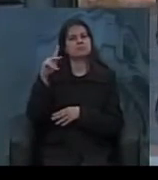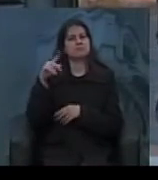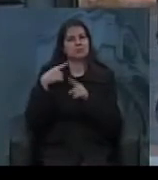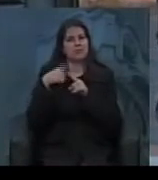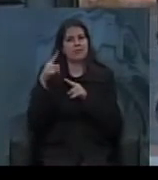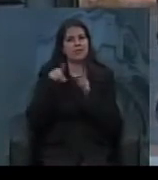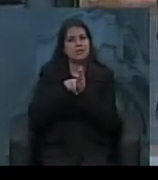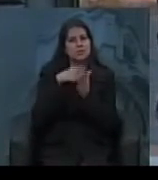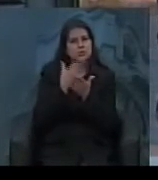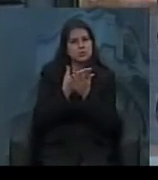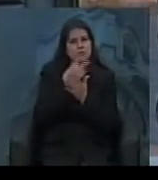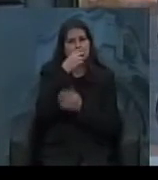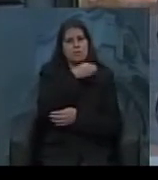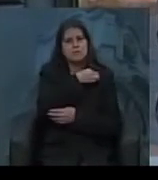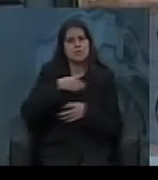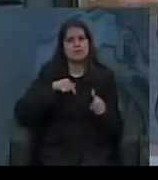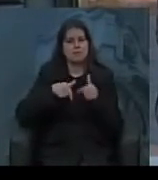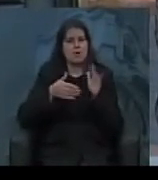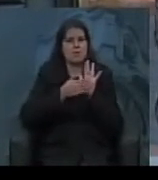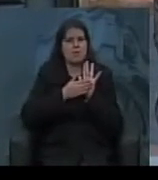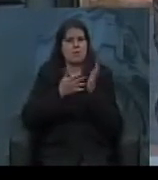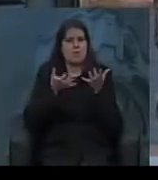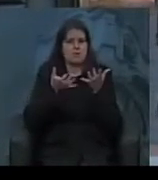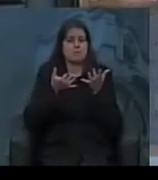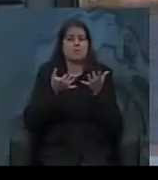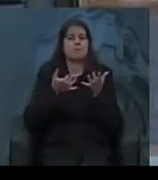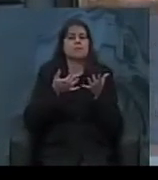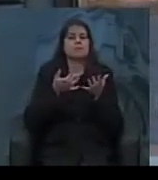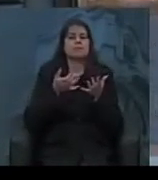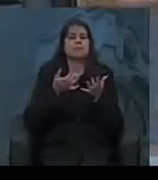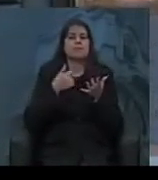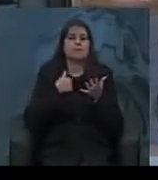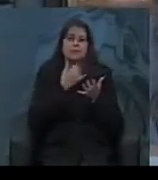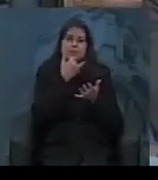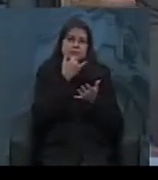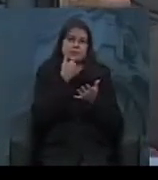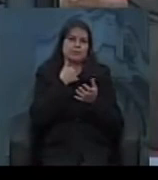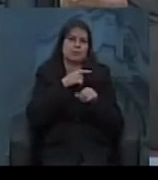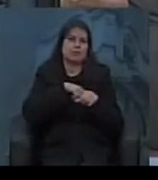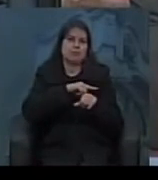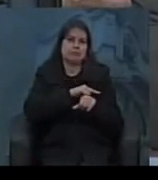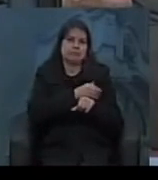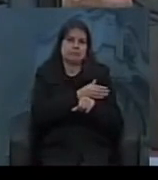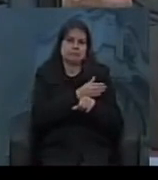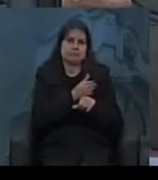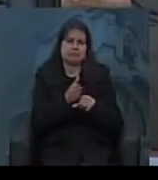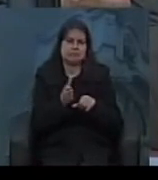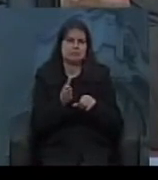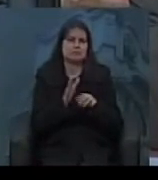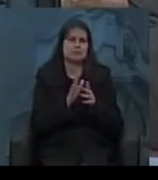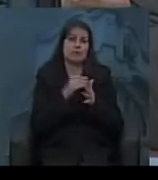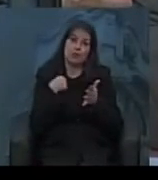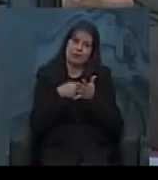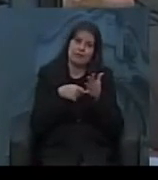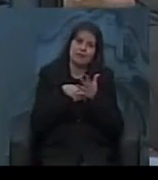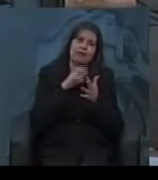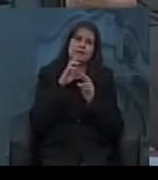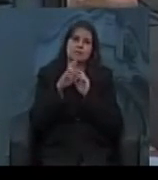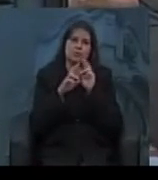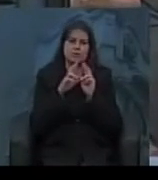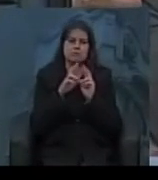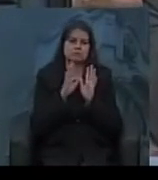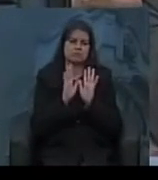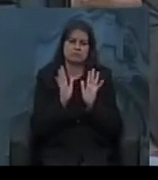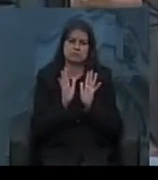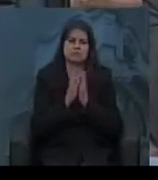do Jango enquanto Ministro do Trabalho se propõe então eu procurei desculpe até passar um pouquinho do tempo eu procurei tentar responder todas as perguntas